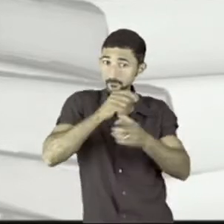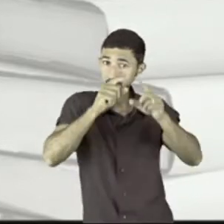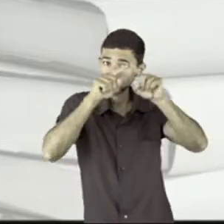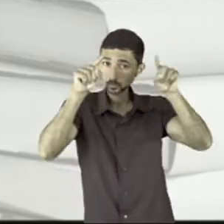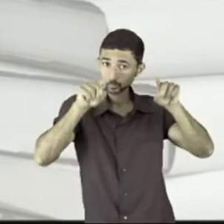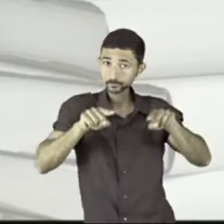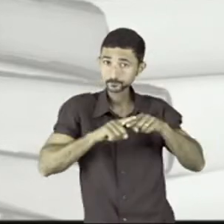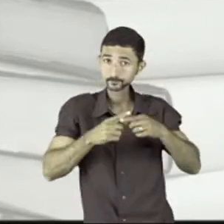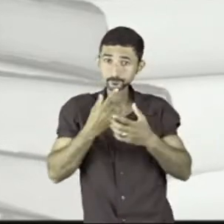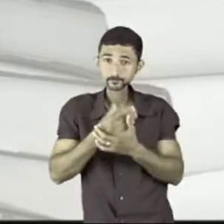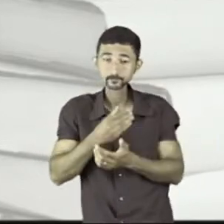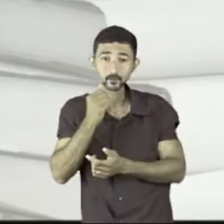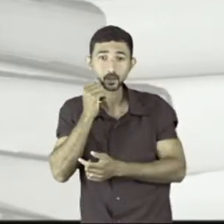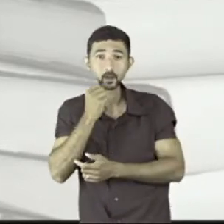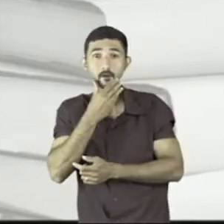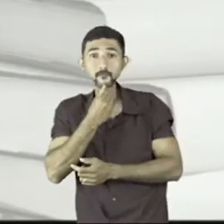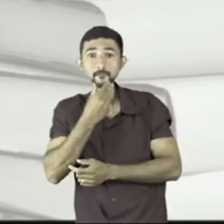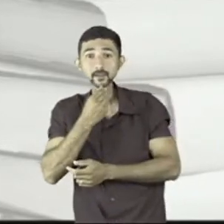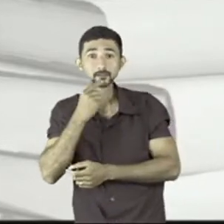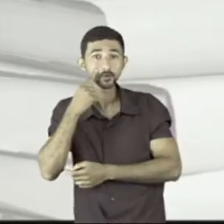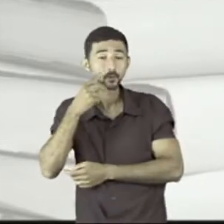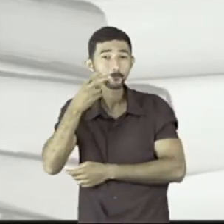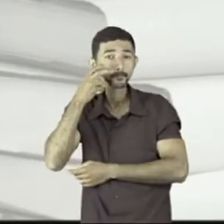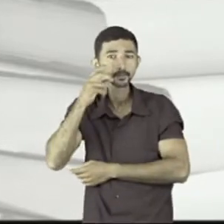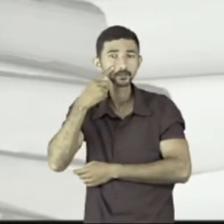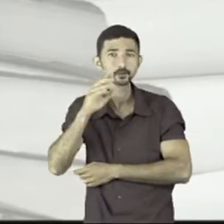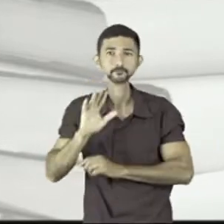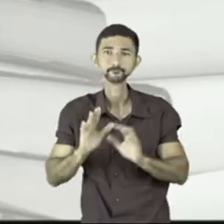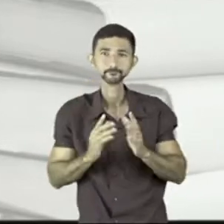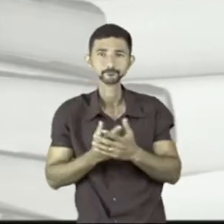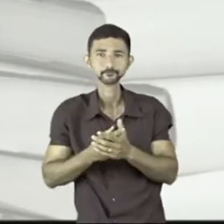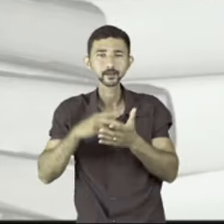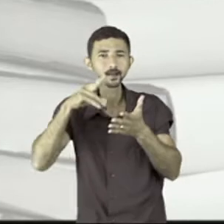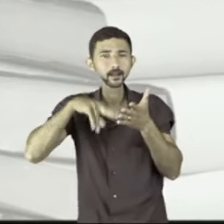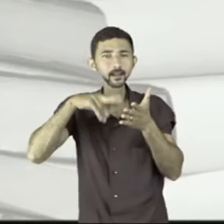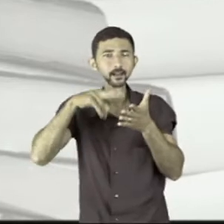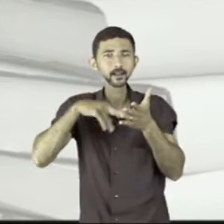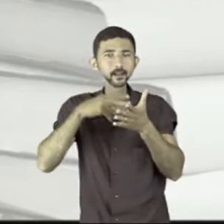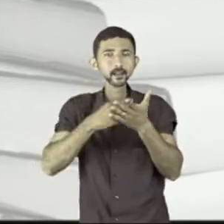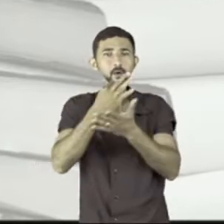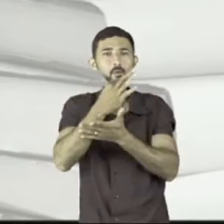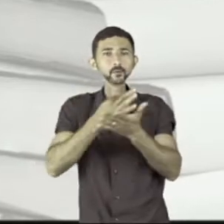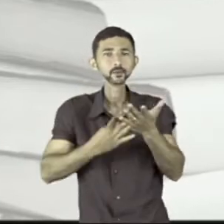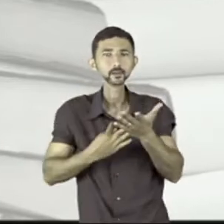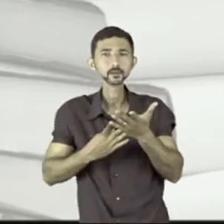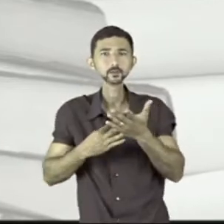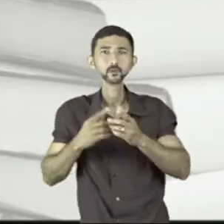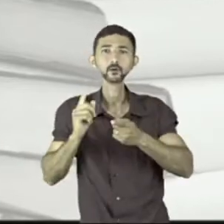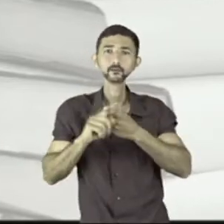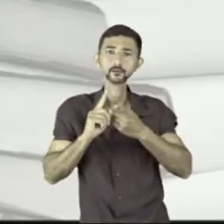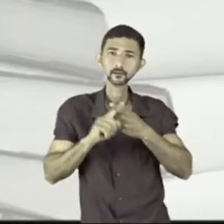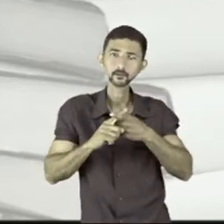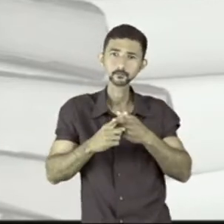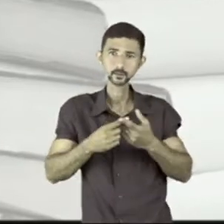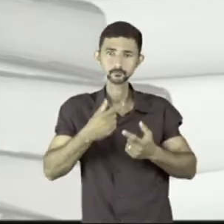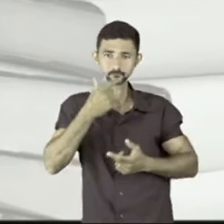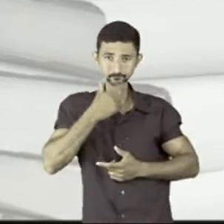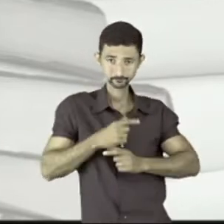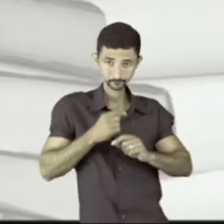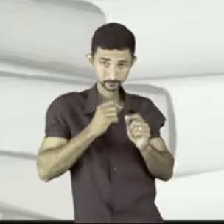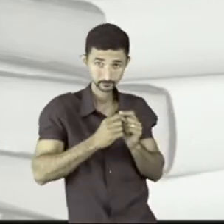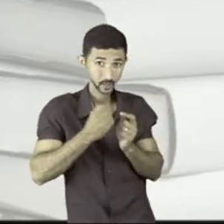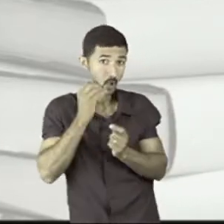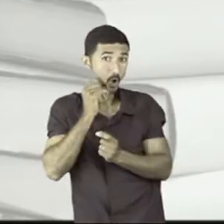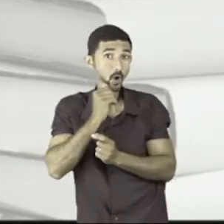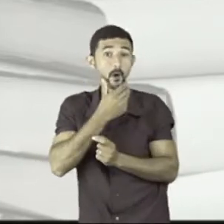tem o Armandinho e aí, presta atenção que para você fazer a leitura do texto, você olha também para a postura do